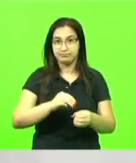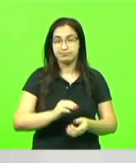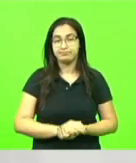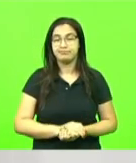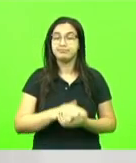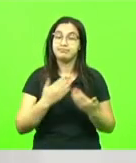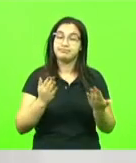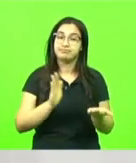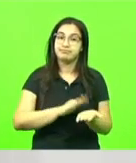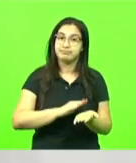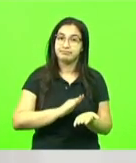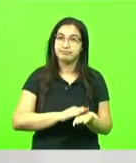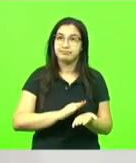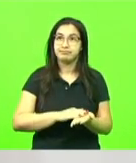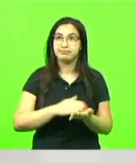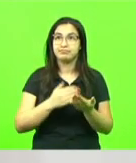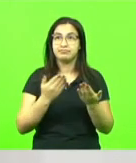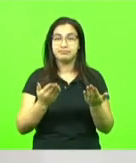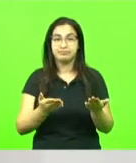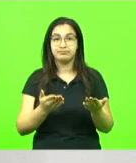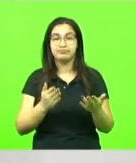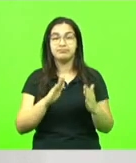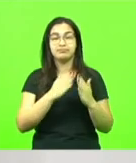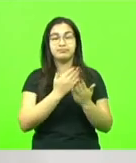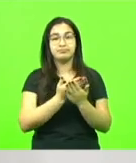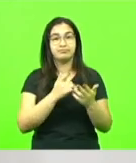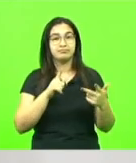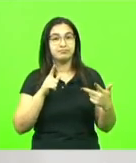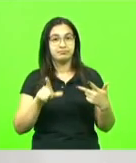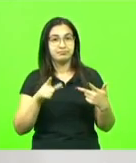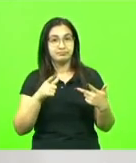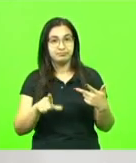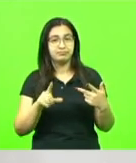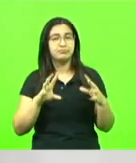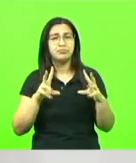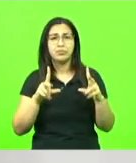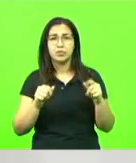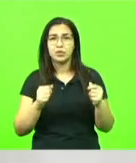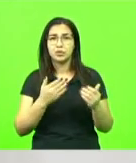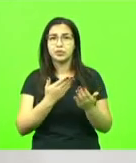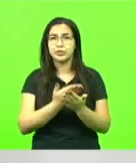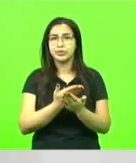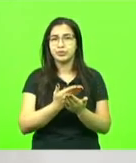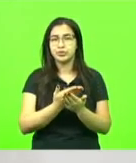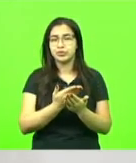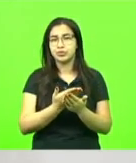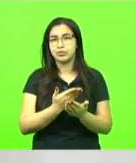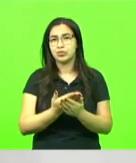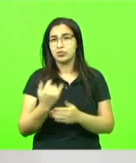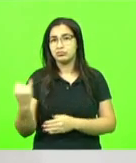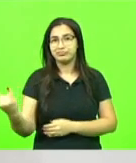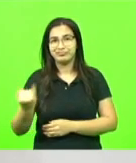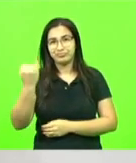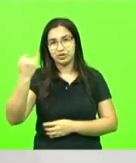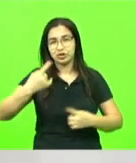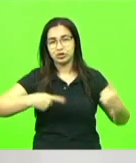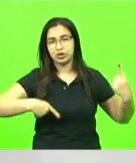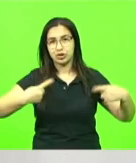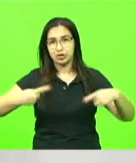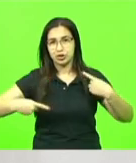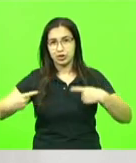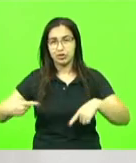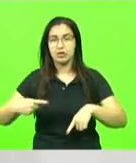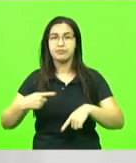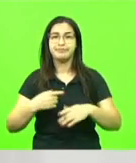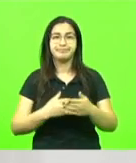parabéns a esta casa, parabéns à Escola do Legislativo e a todas as escolas que estão participando desse importante debate dessa construção